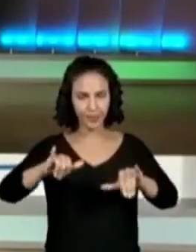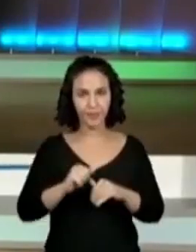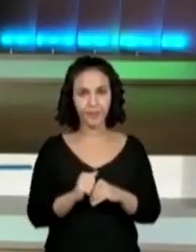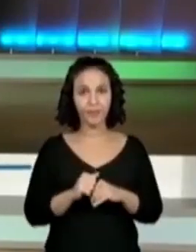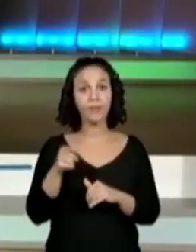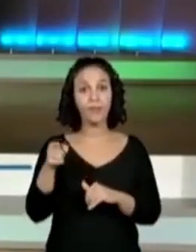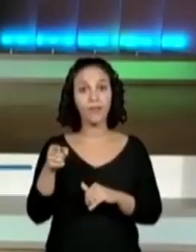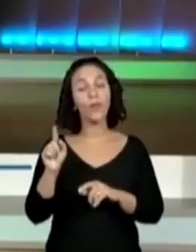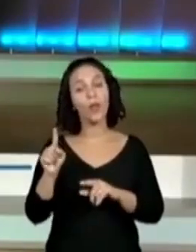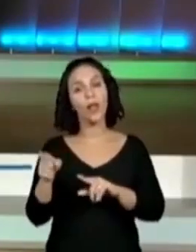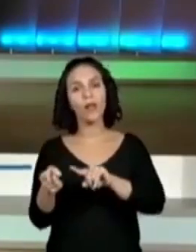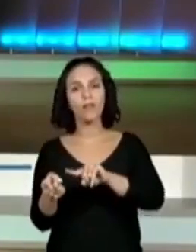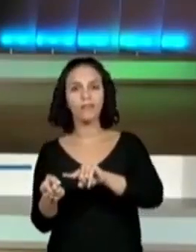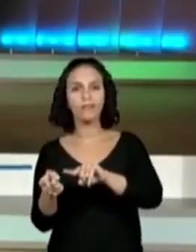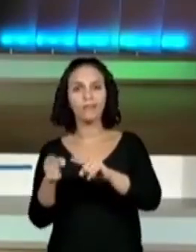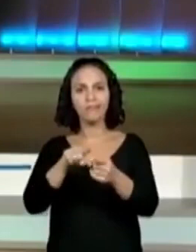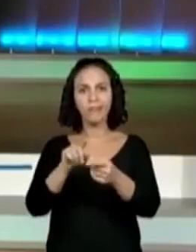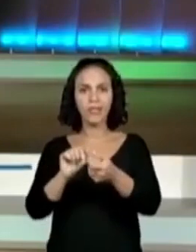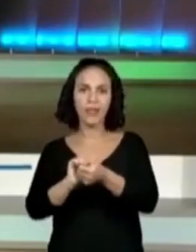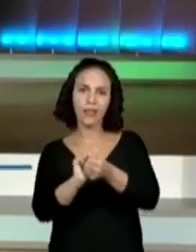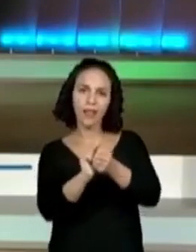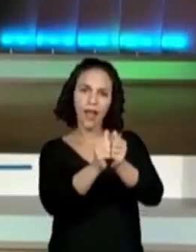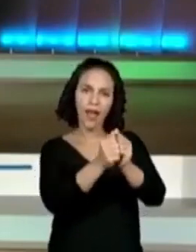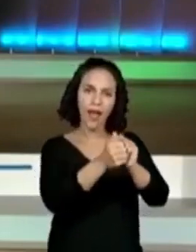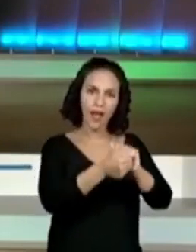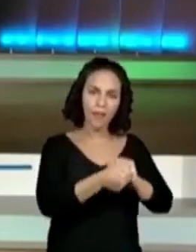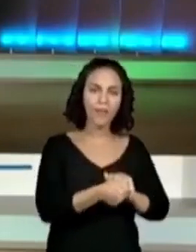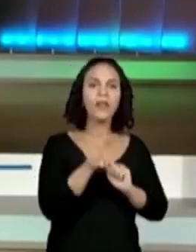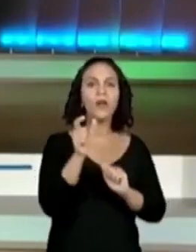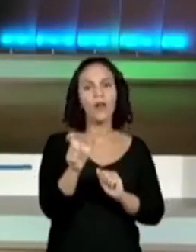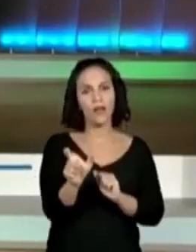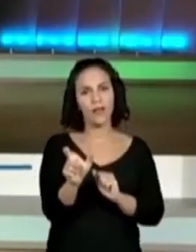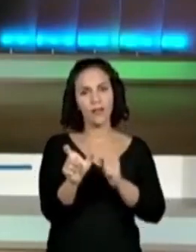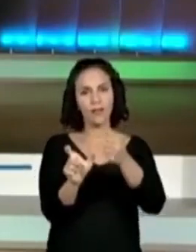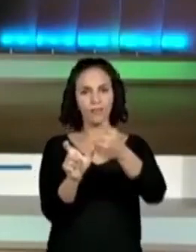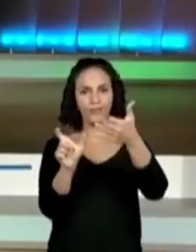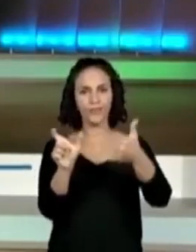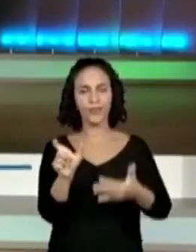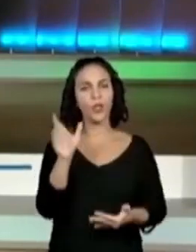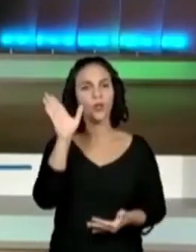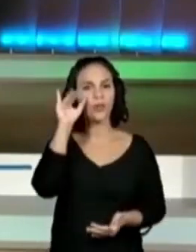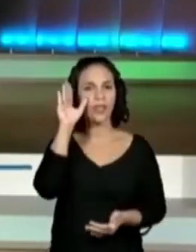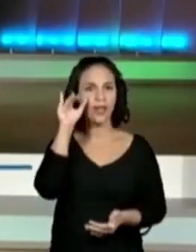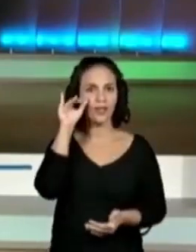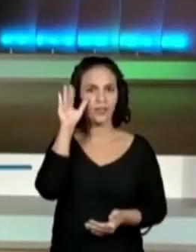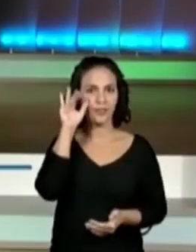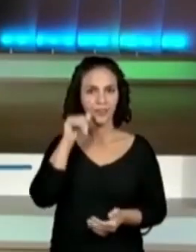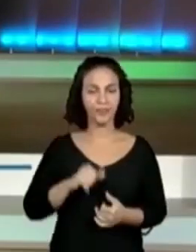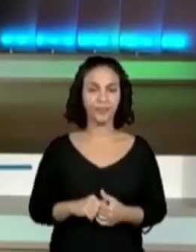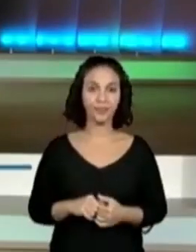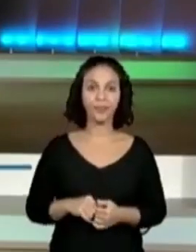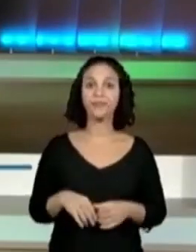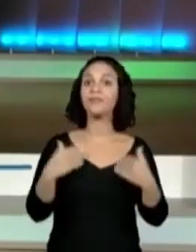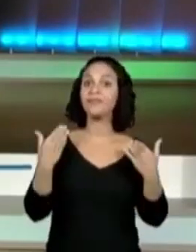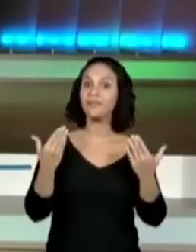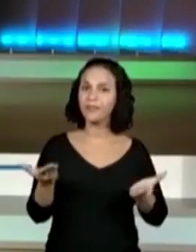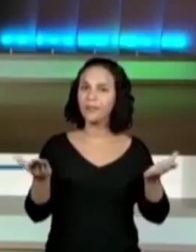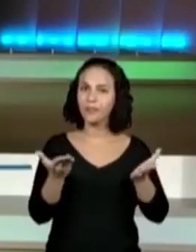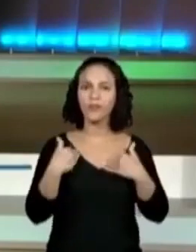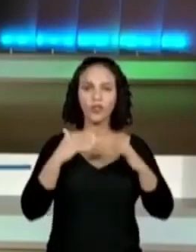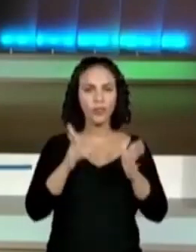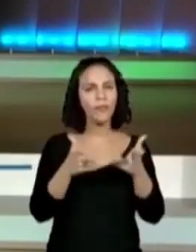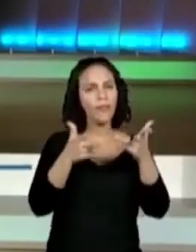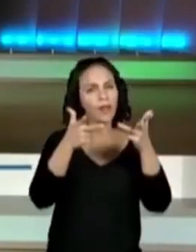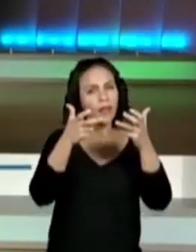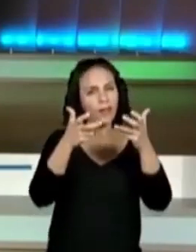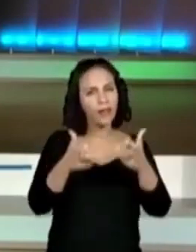nós construímos verbetes de curiosidade. Exatamente, nós vamos começar agora, a gente explorou